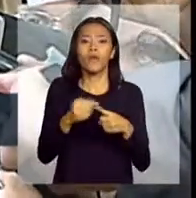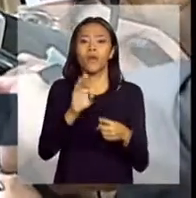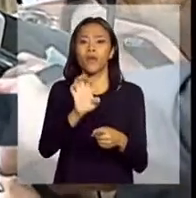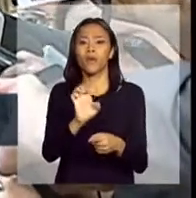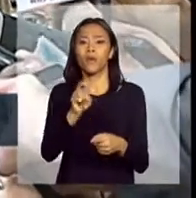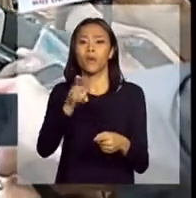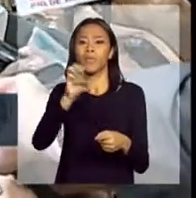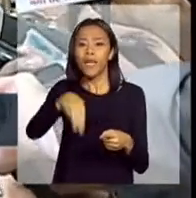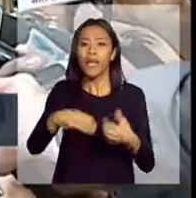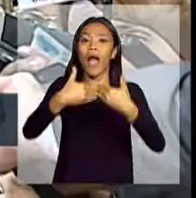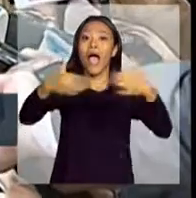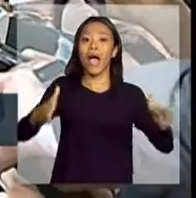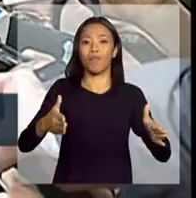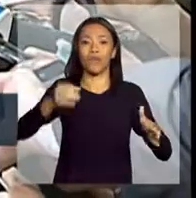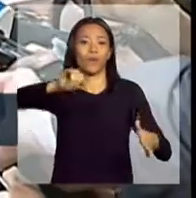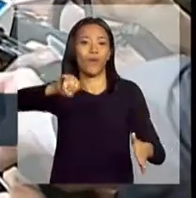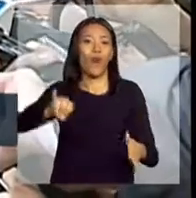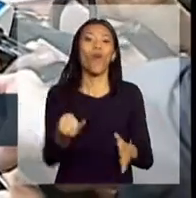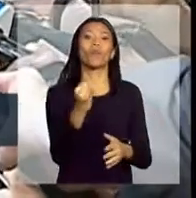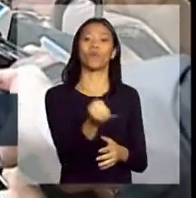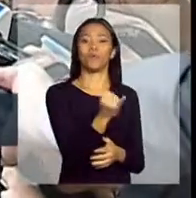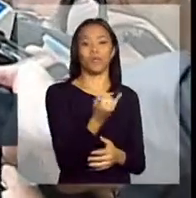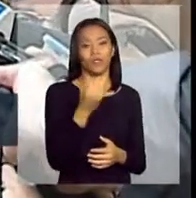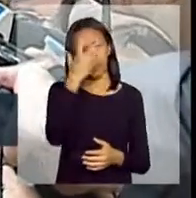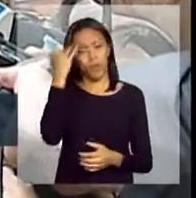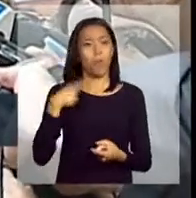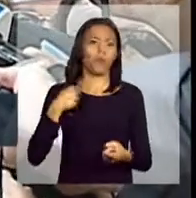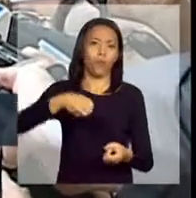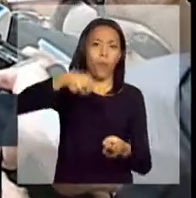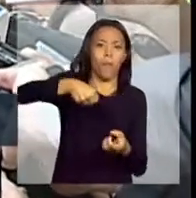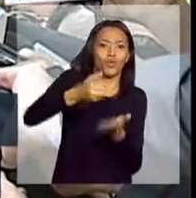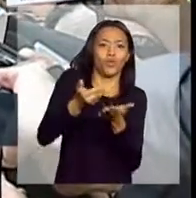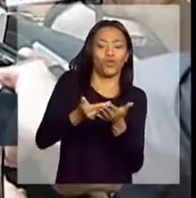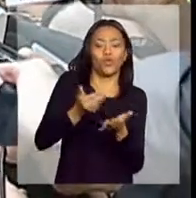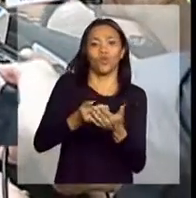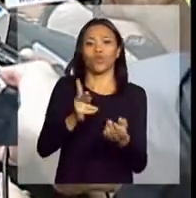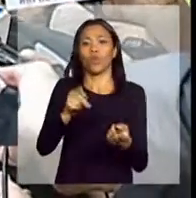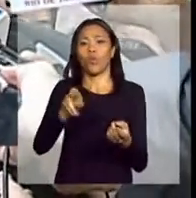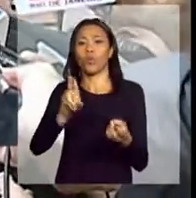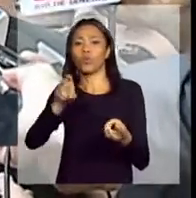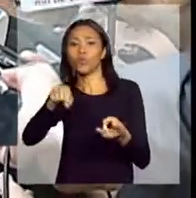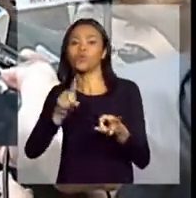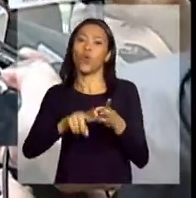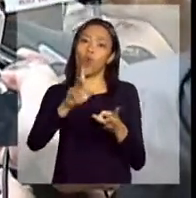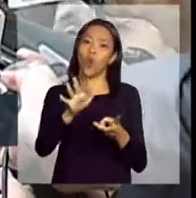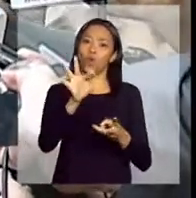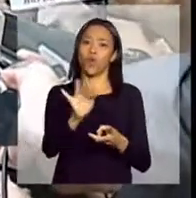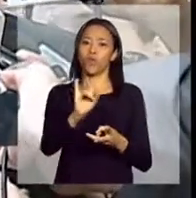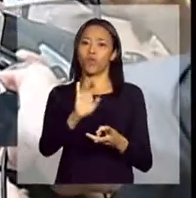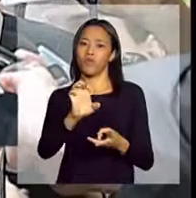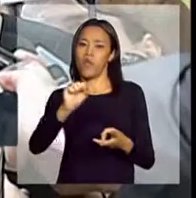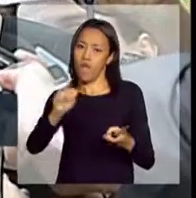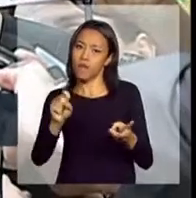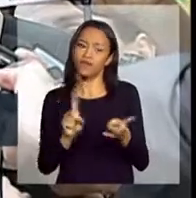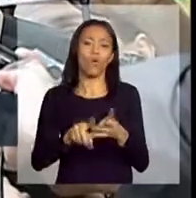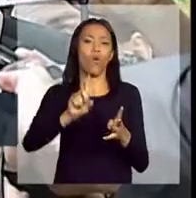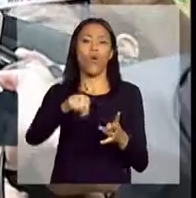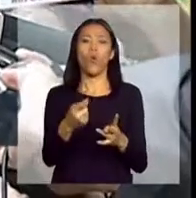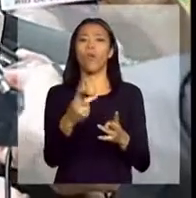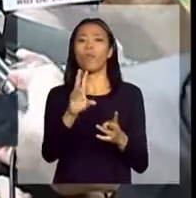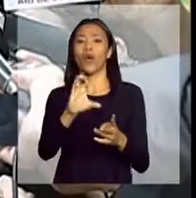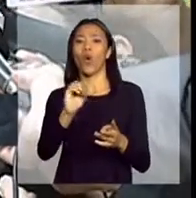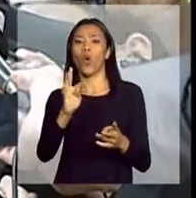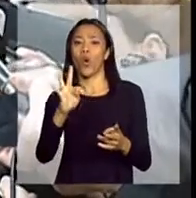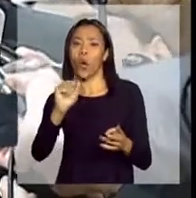abriu oportunidade para as pessoas. Pode ter uma bolsa do ProUni, pode ter um financiamento do FIES, que é subsidiado, pode entrar pelo sistema de